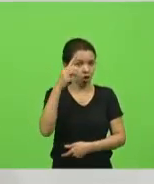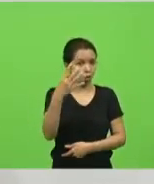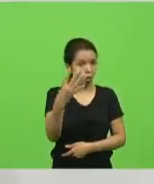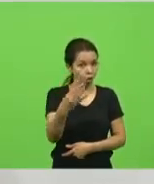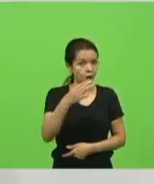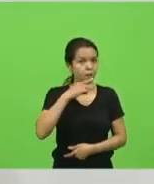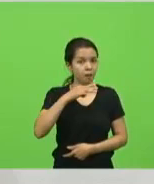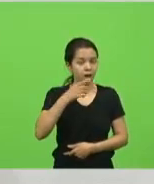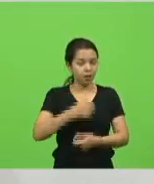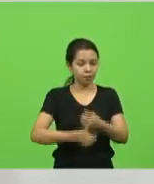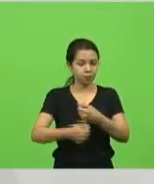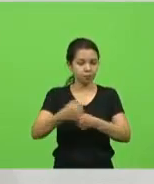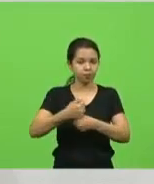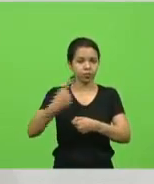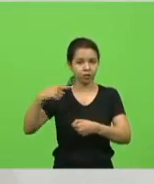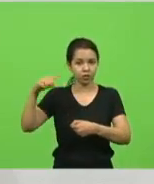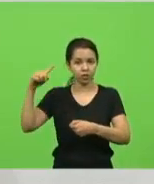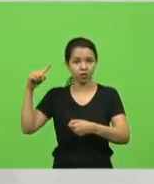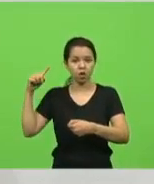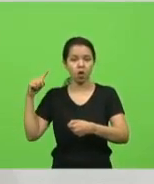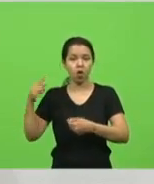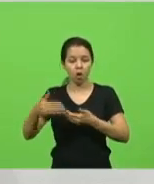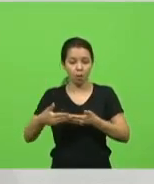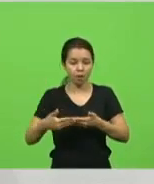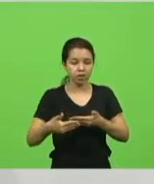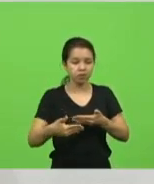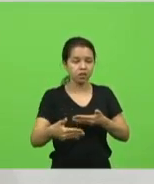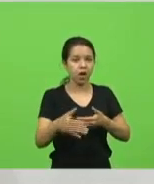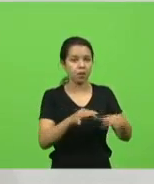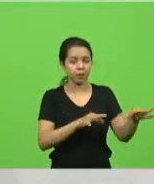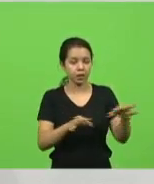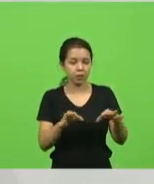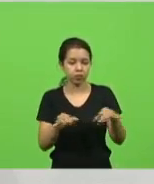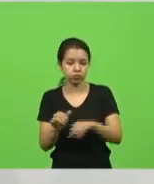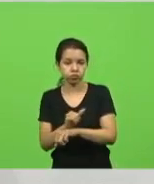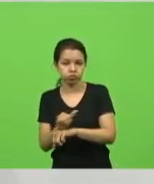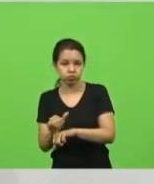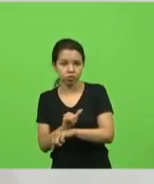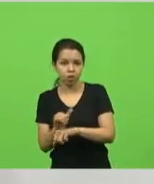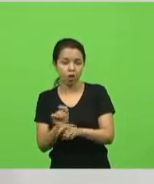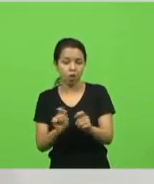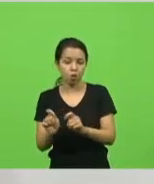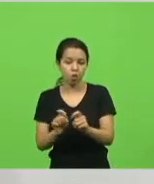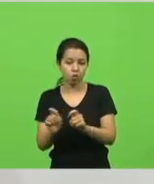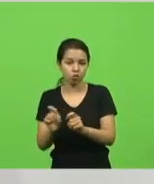do ano passado, quando começaram as primeiras providências relativas ao controle do Covid-19.